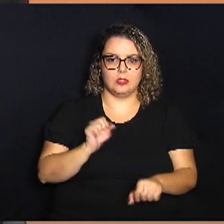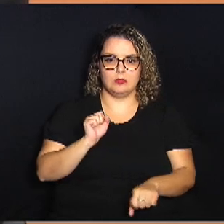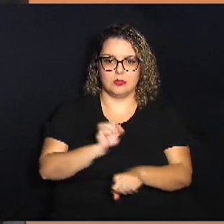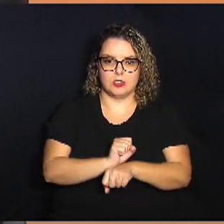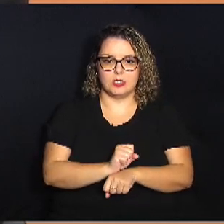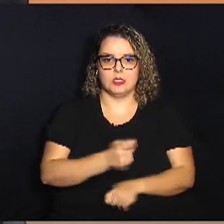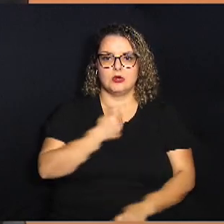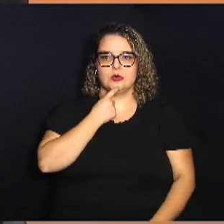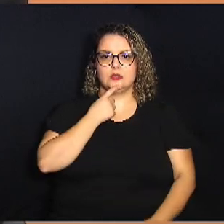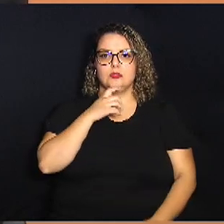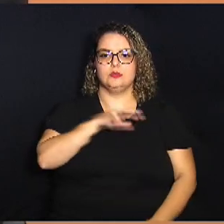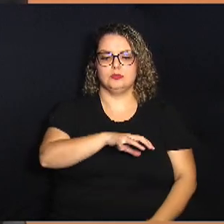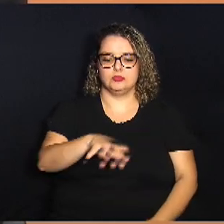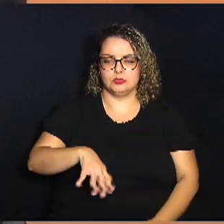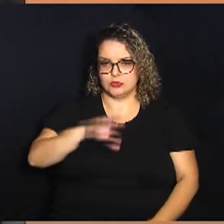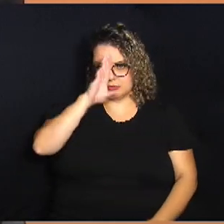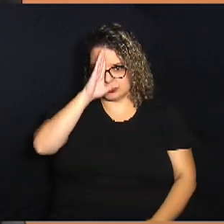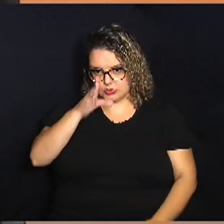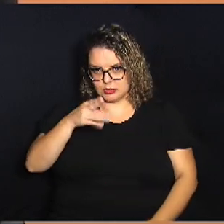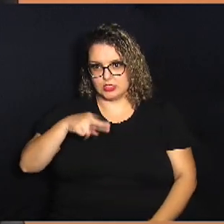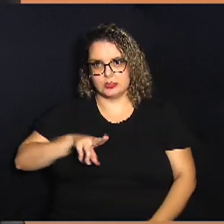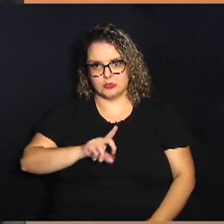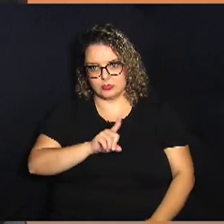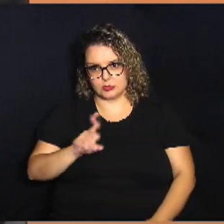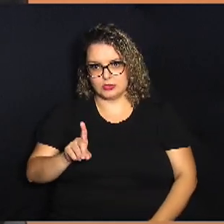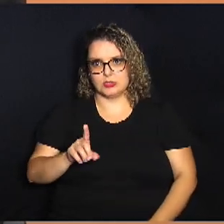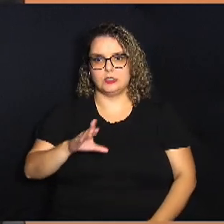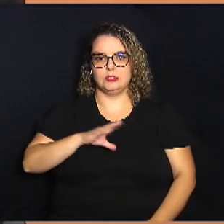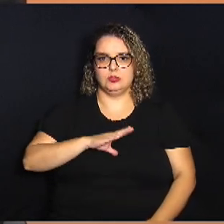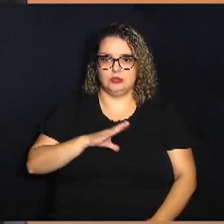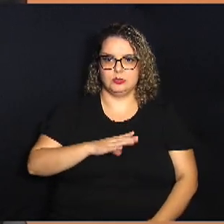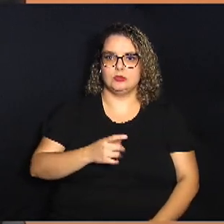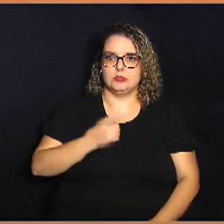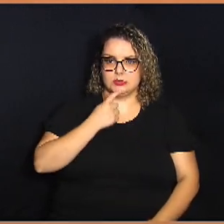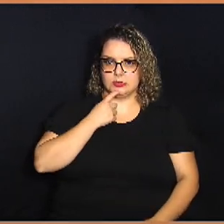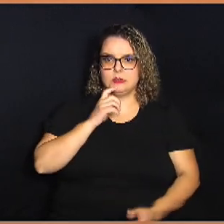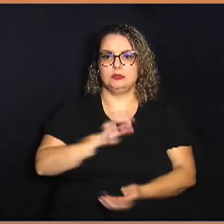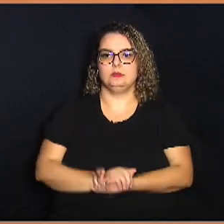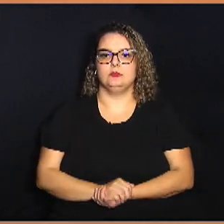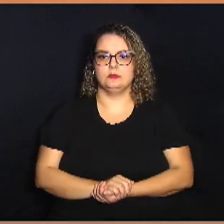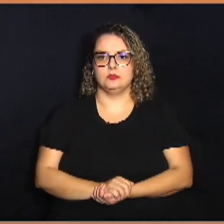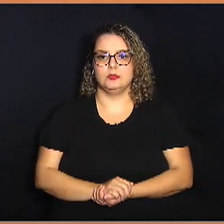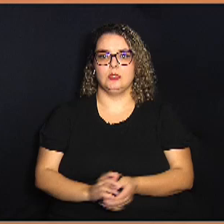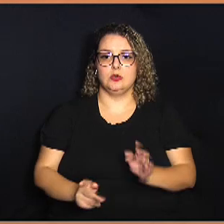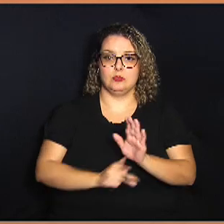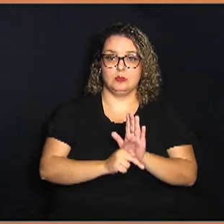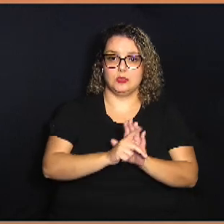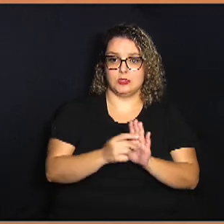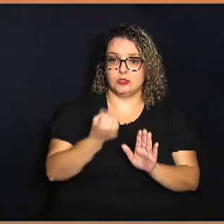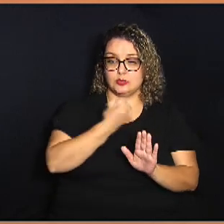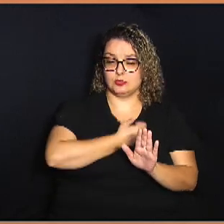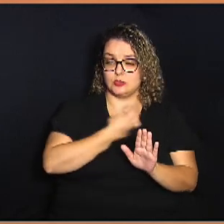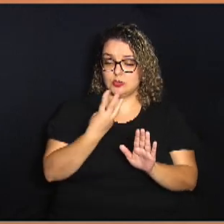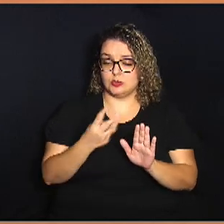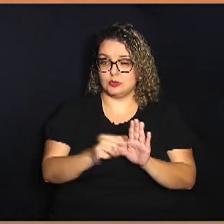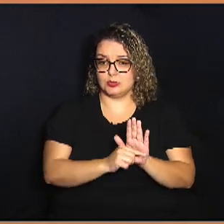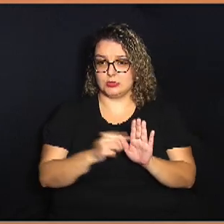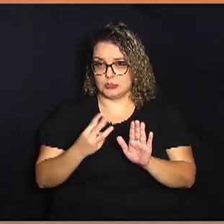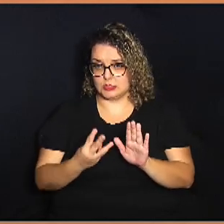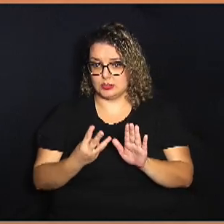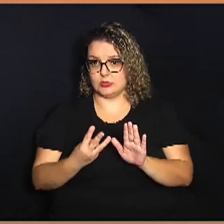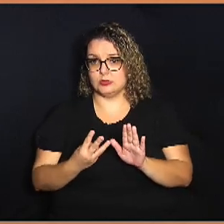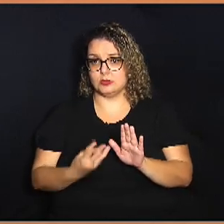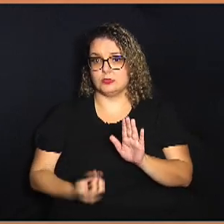administração direta e indireta do município de Campinas Projeto número 3 Dispõe sobre a